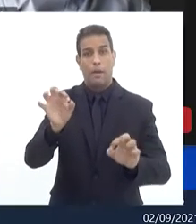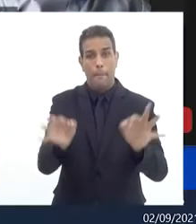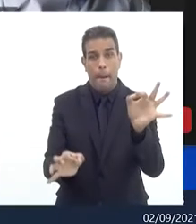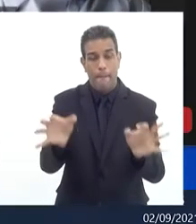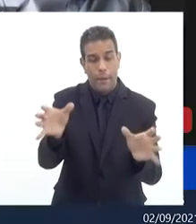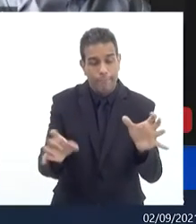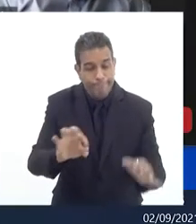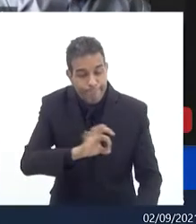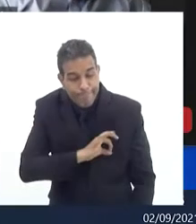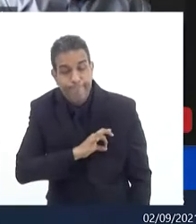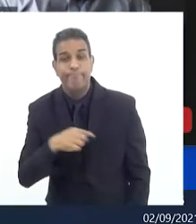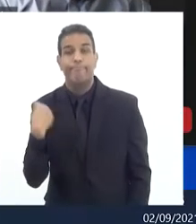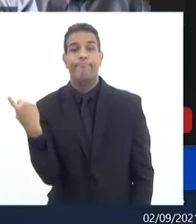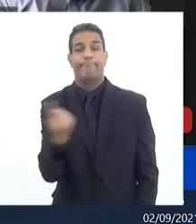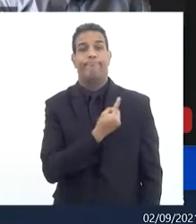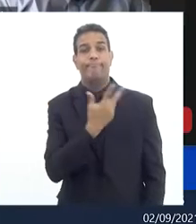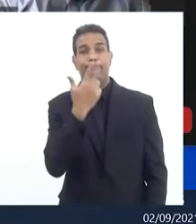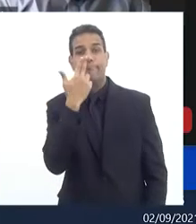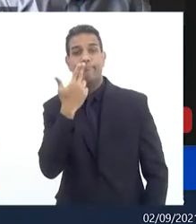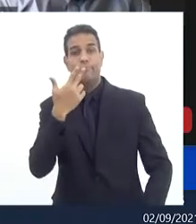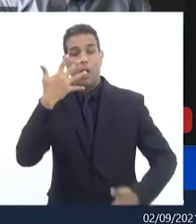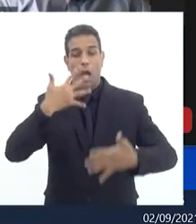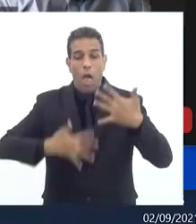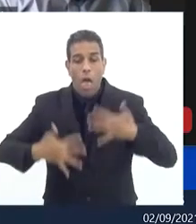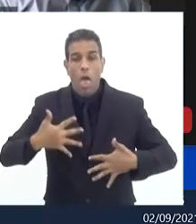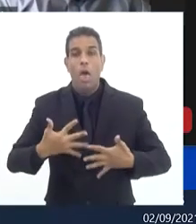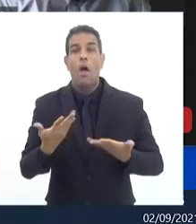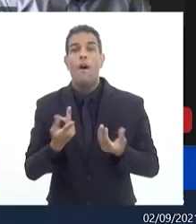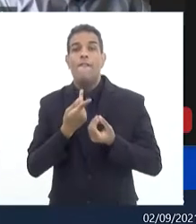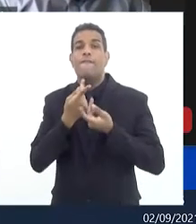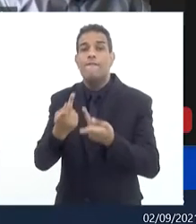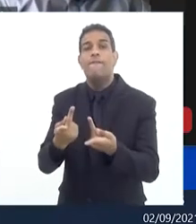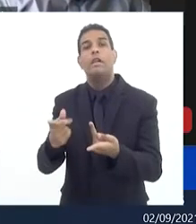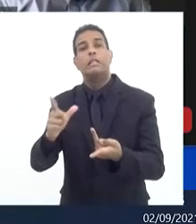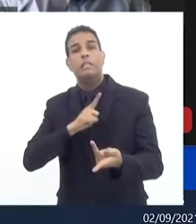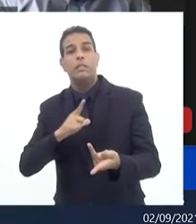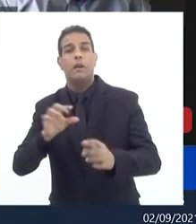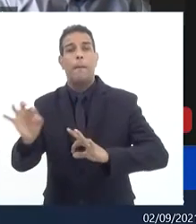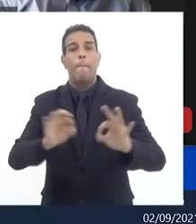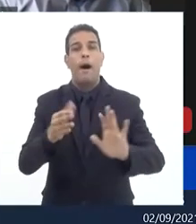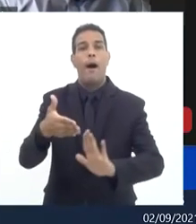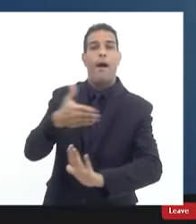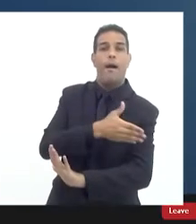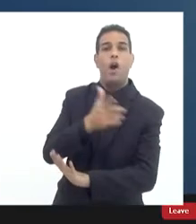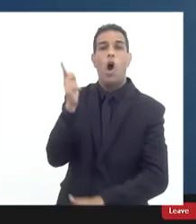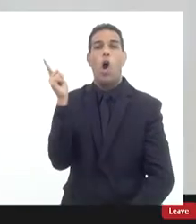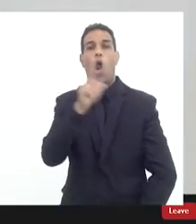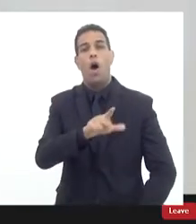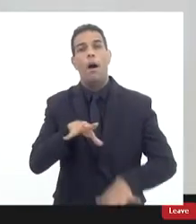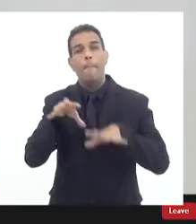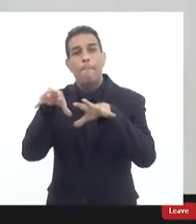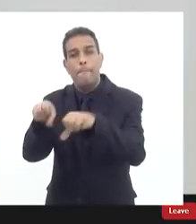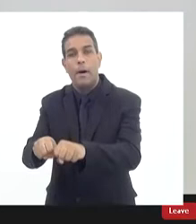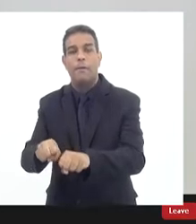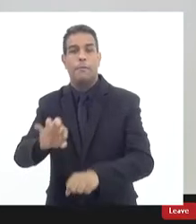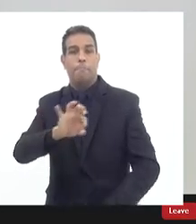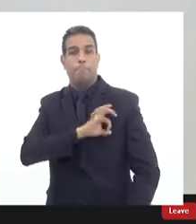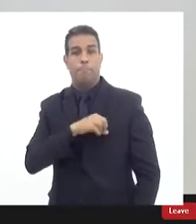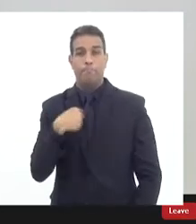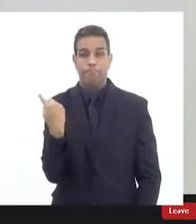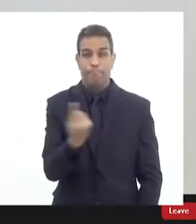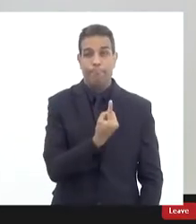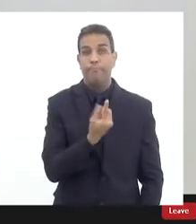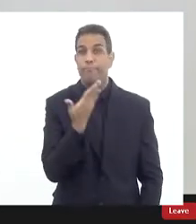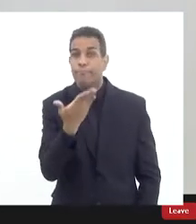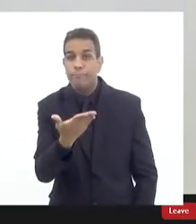estavam com roupa camuflada o que indica que houve uma preparação prévia para essa impulsão policial eu acho que